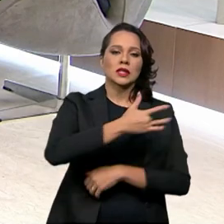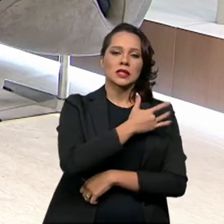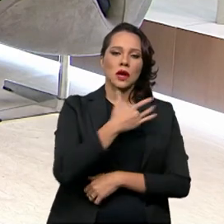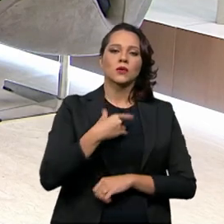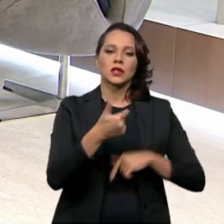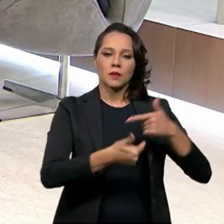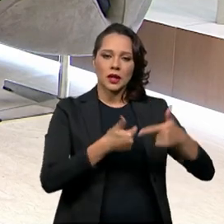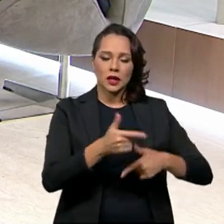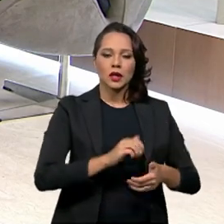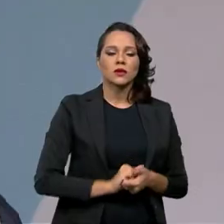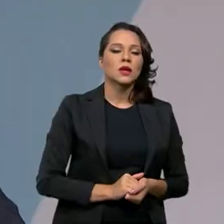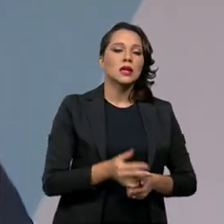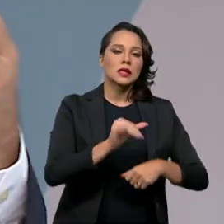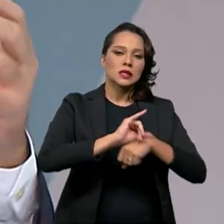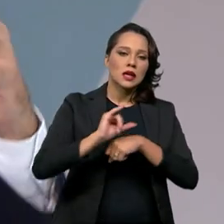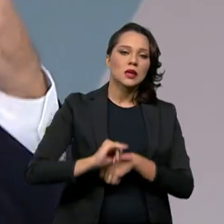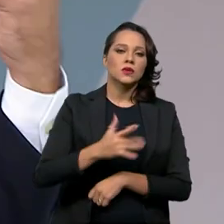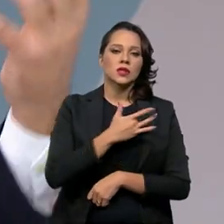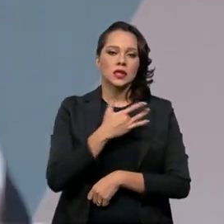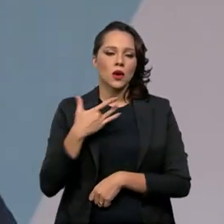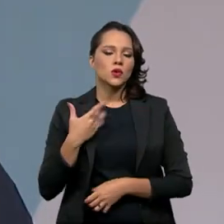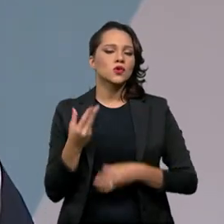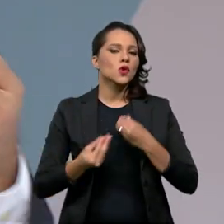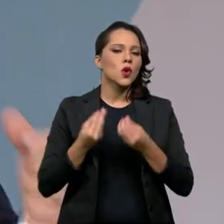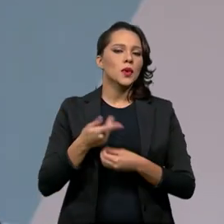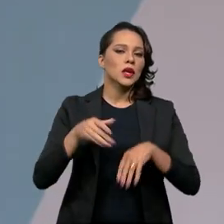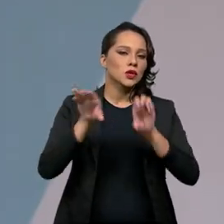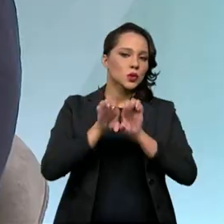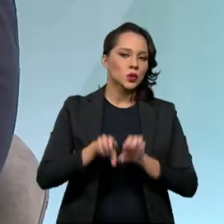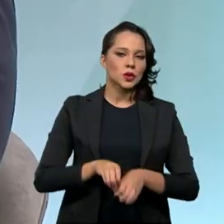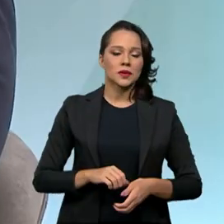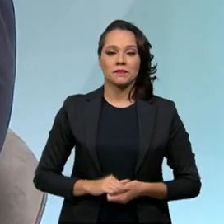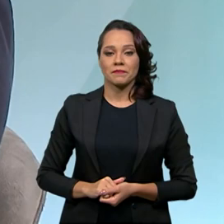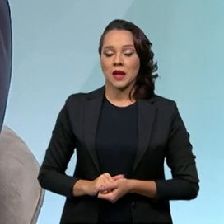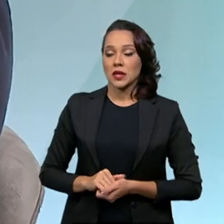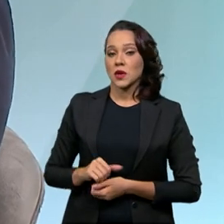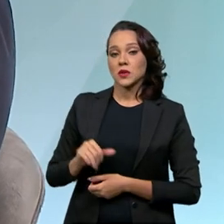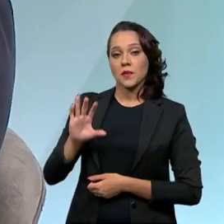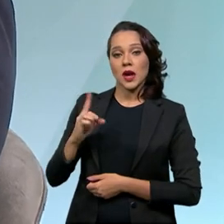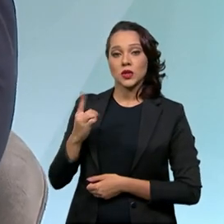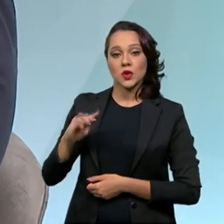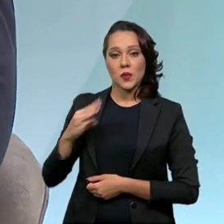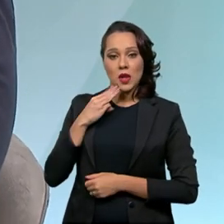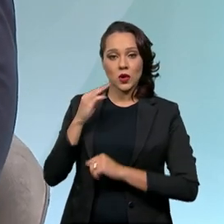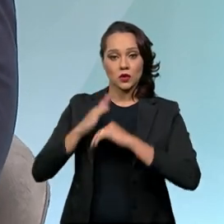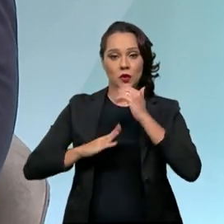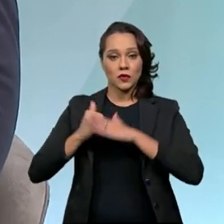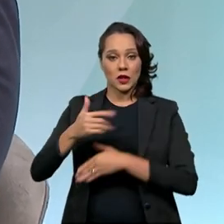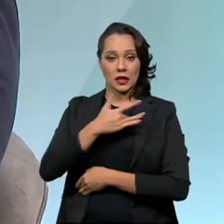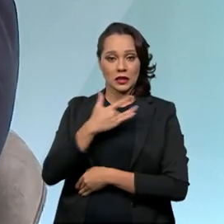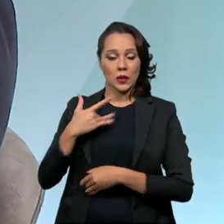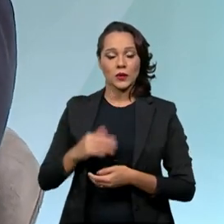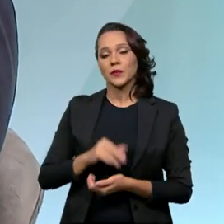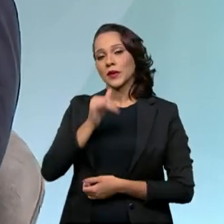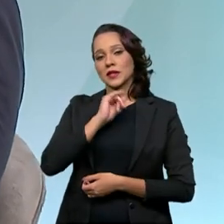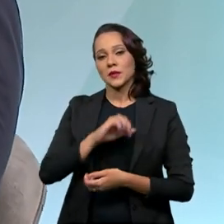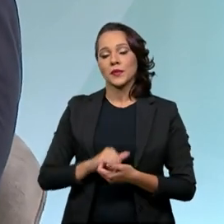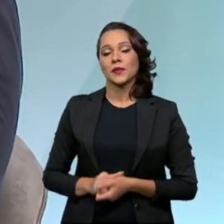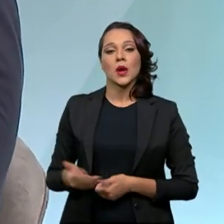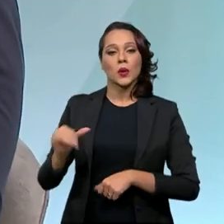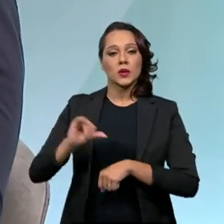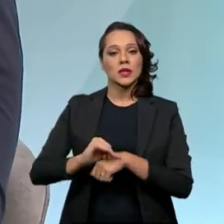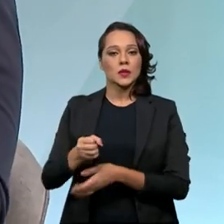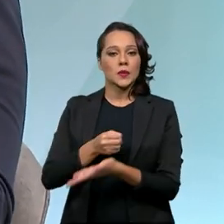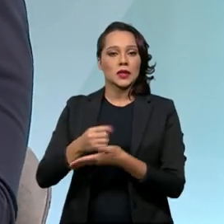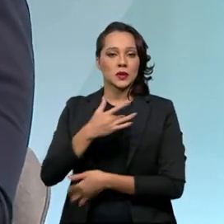trabalhando, unidades básicas de saúde? Como é que é a estrutura? São mais de um milhão de profissionais de saúde. Por exemplo, as unidades